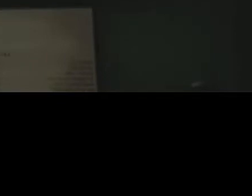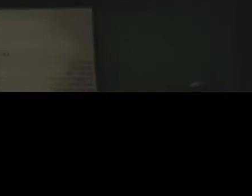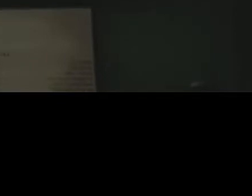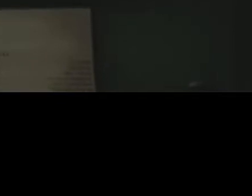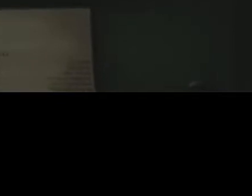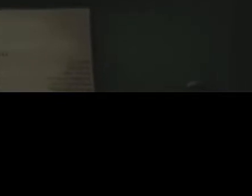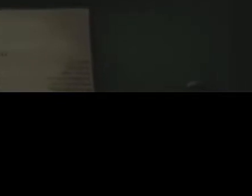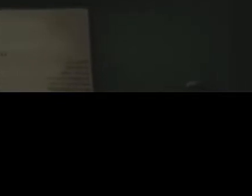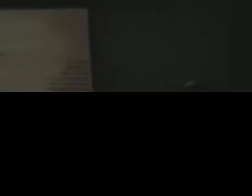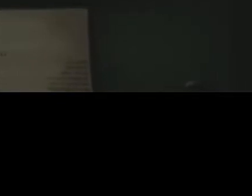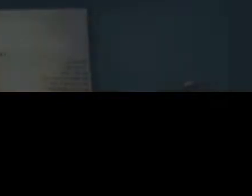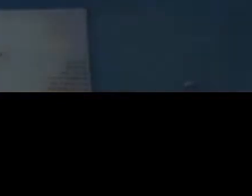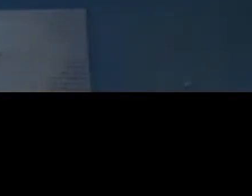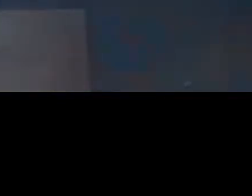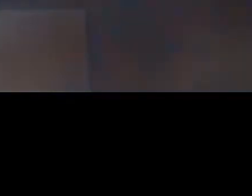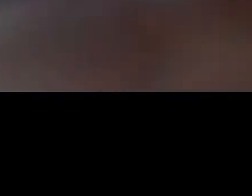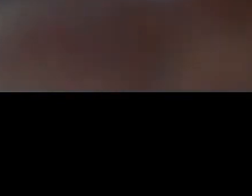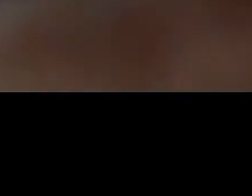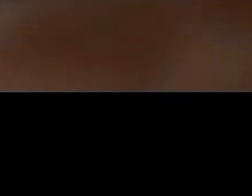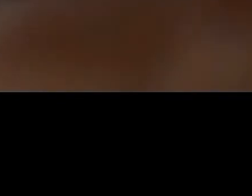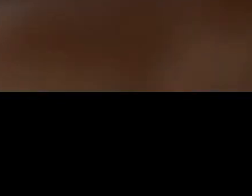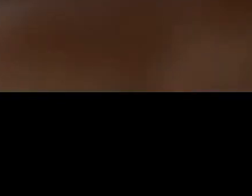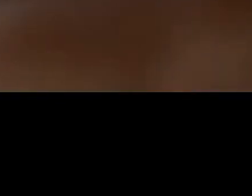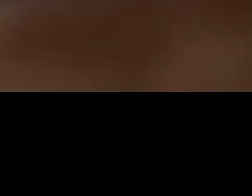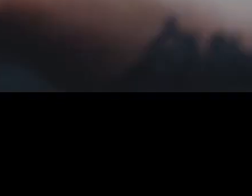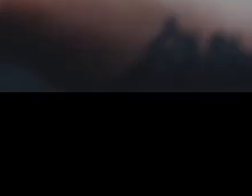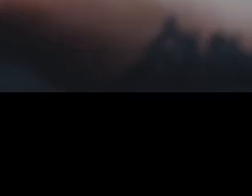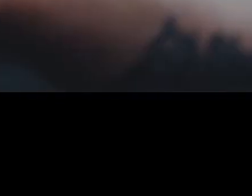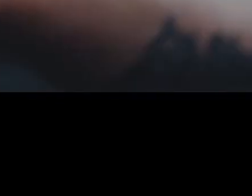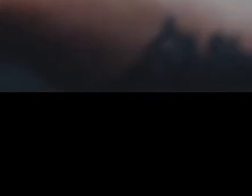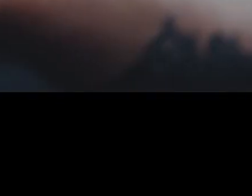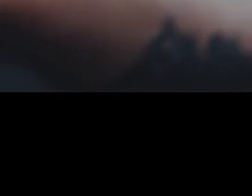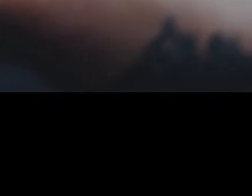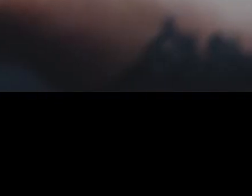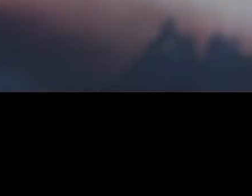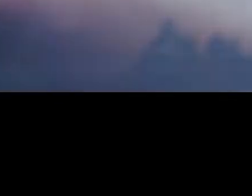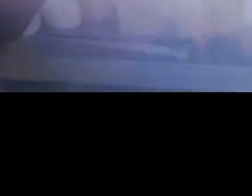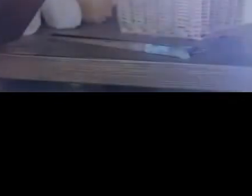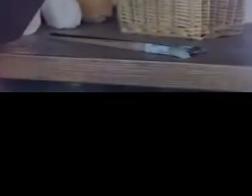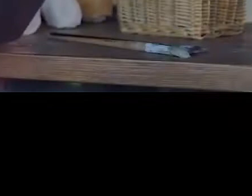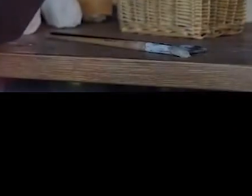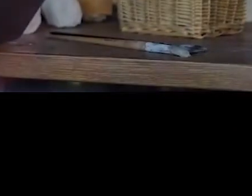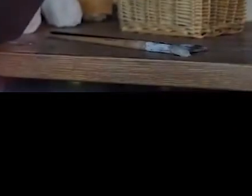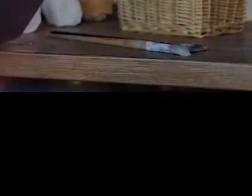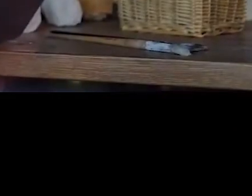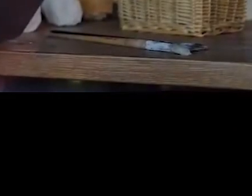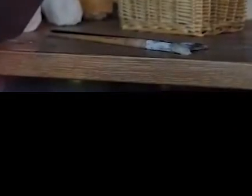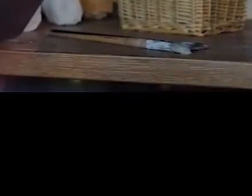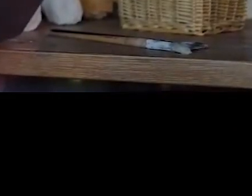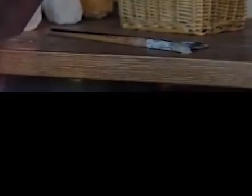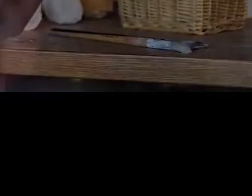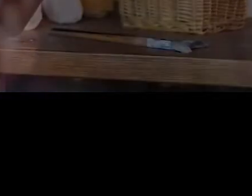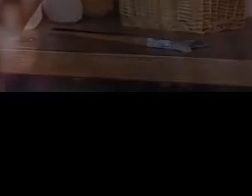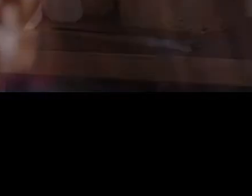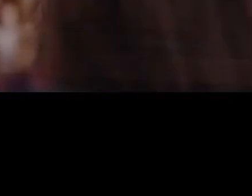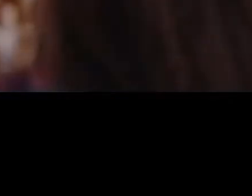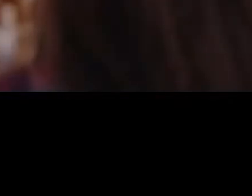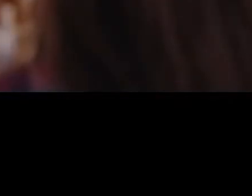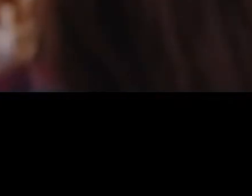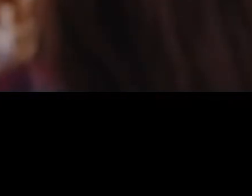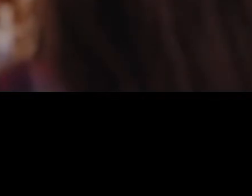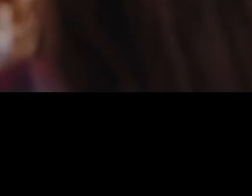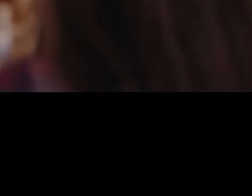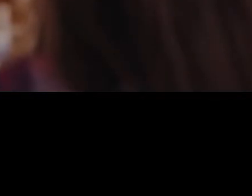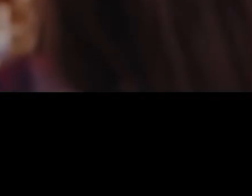app para a gestão do seu negócio. Mesmo separados, estamos juntos. E quando tudo isso passar, vamos